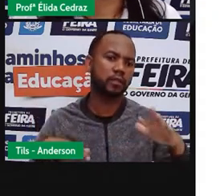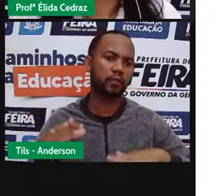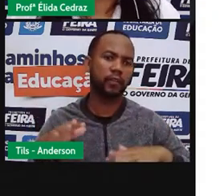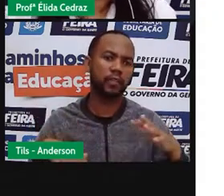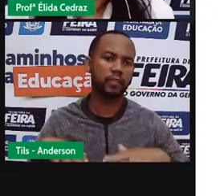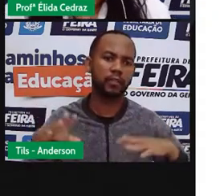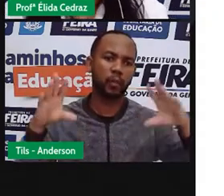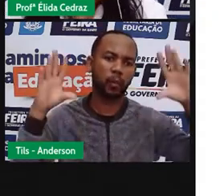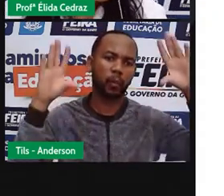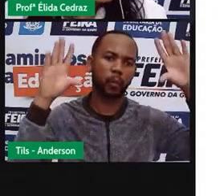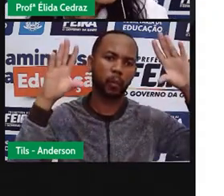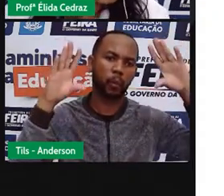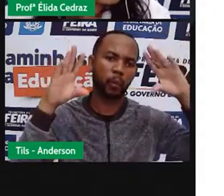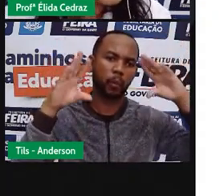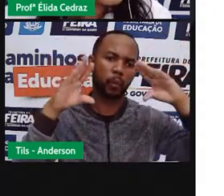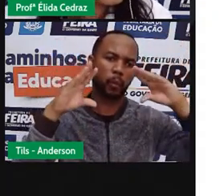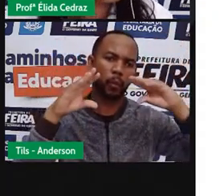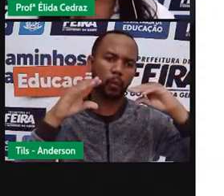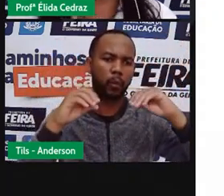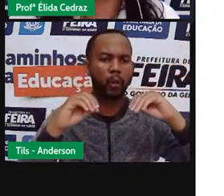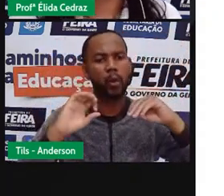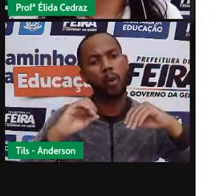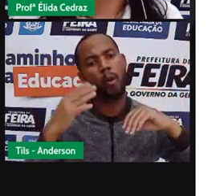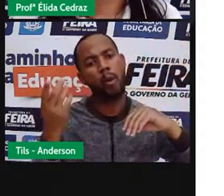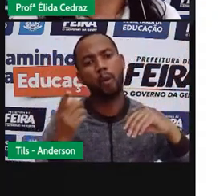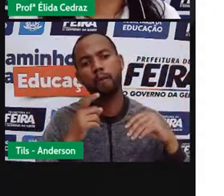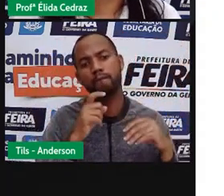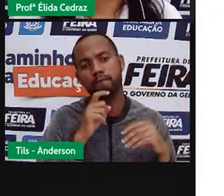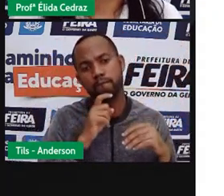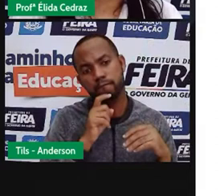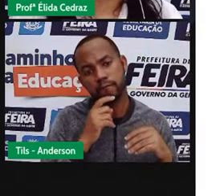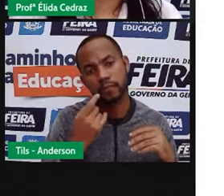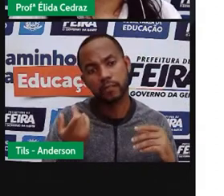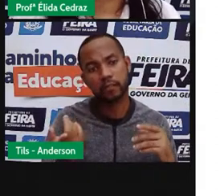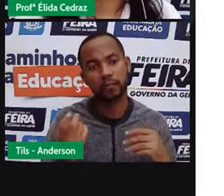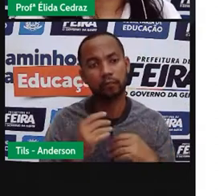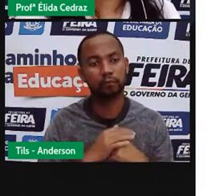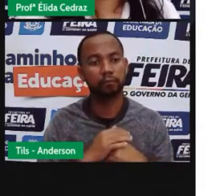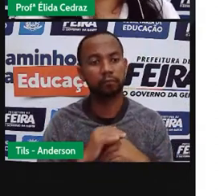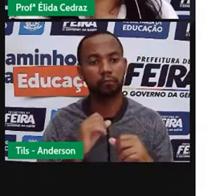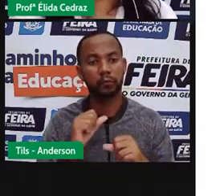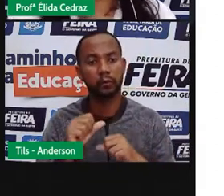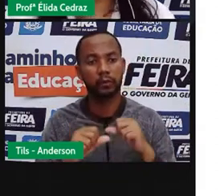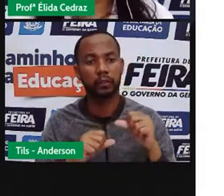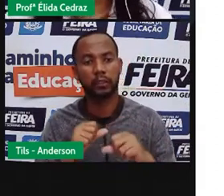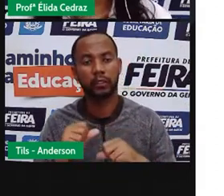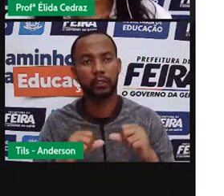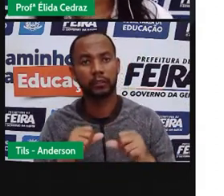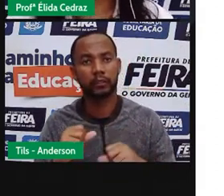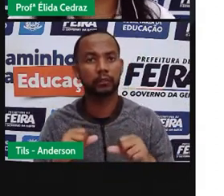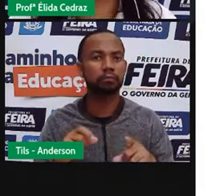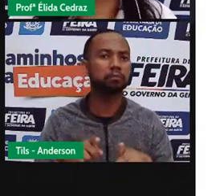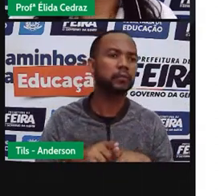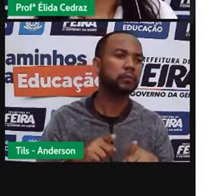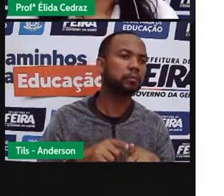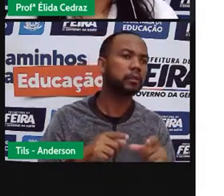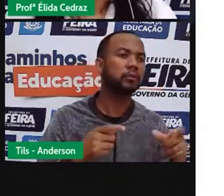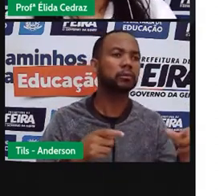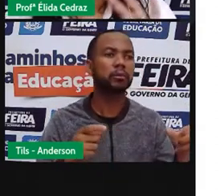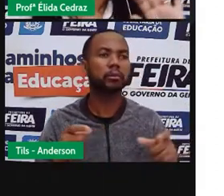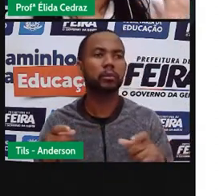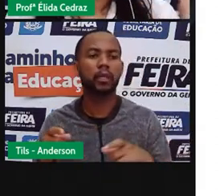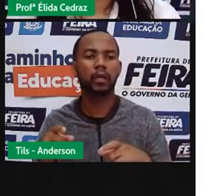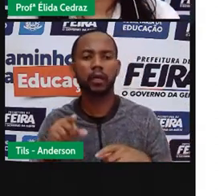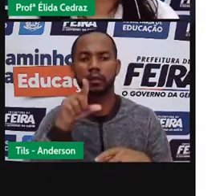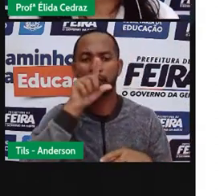anoitecendo, vai ficando mais frio. Nós observamos pela mudança das sombras. Os